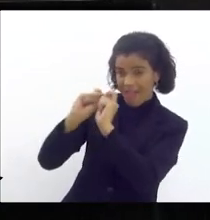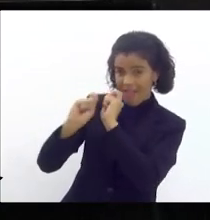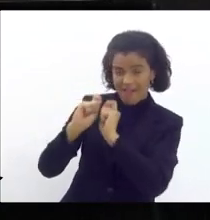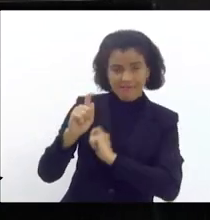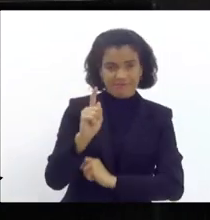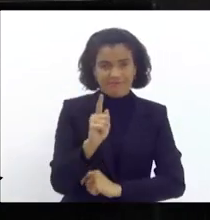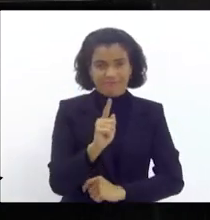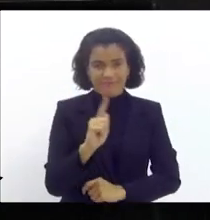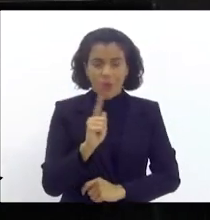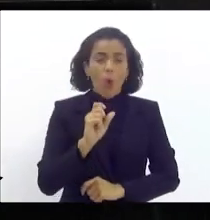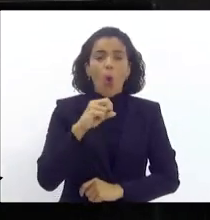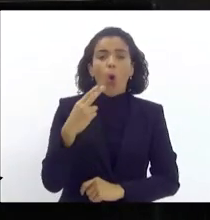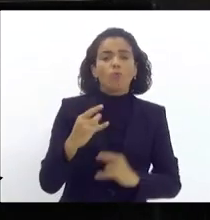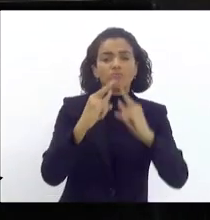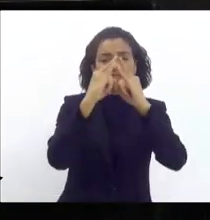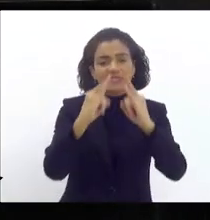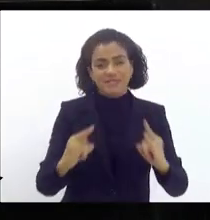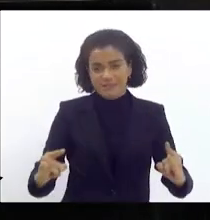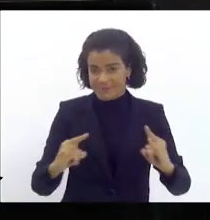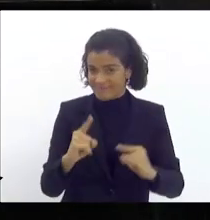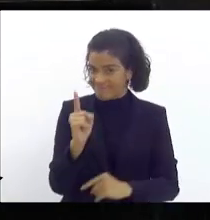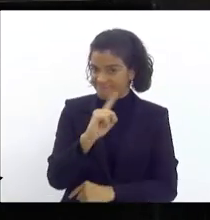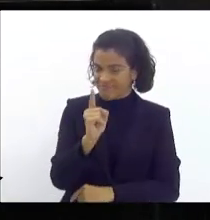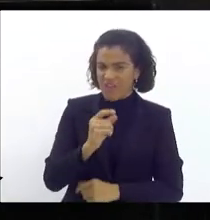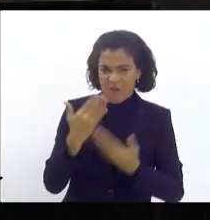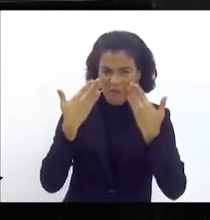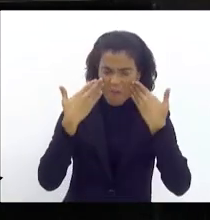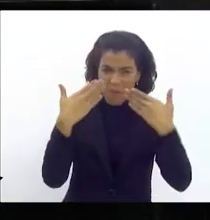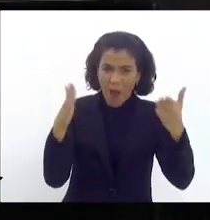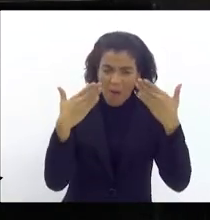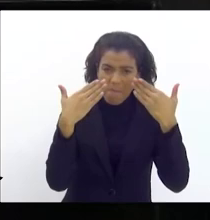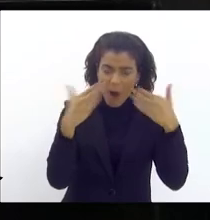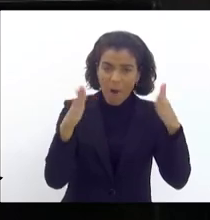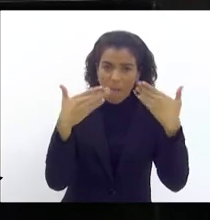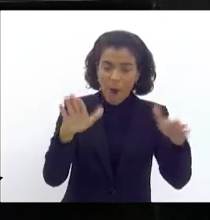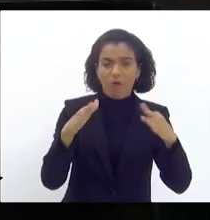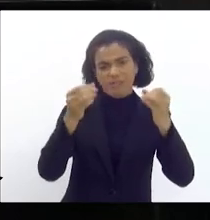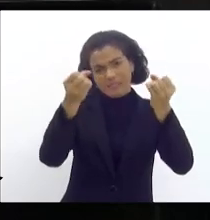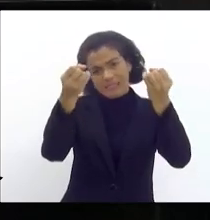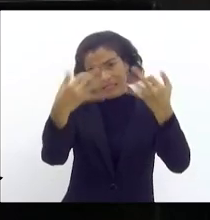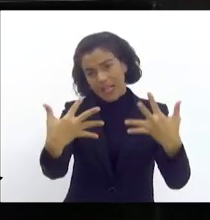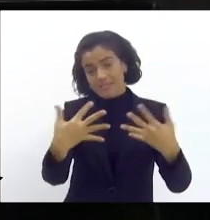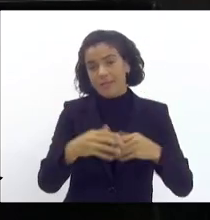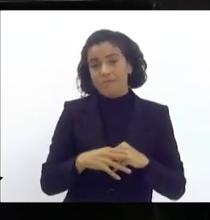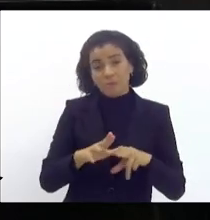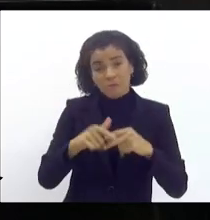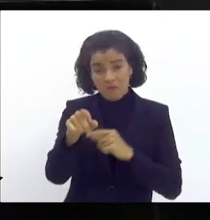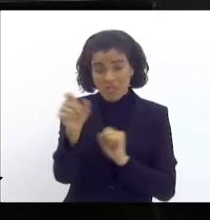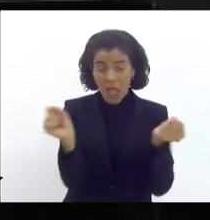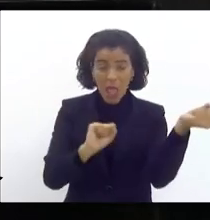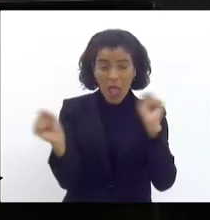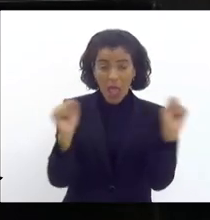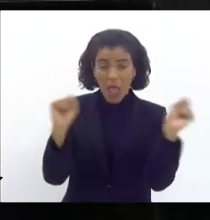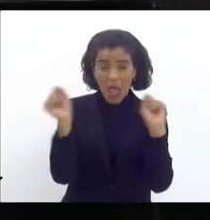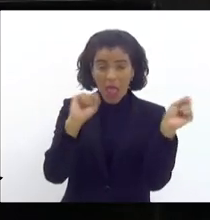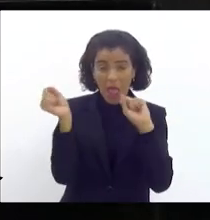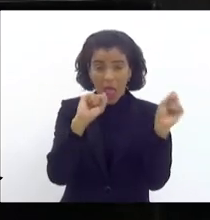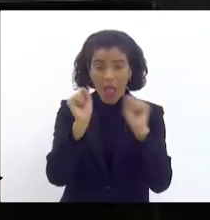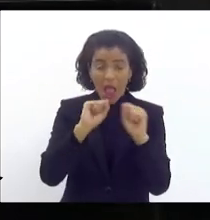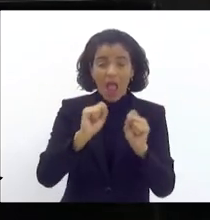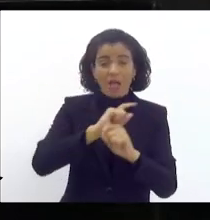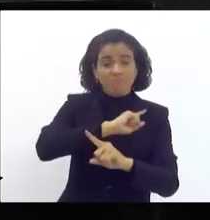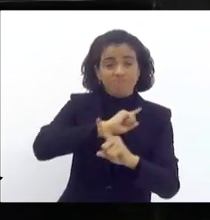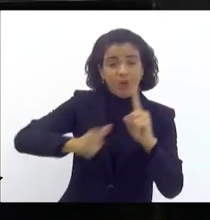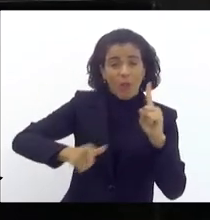aqui de circo. Vamos expor tudo, esclarecer. Não é à toa que estão desesperados querendo implantar a censura.